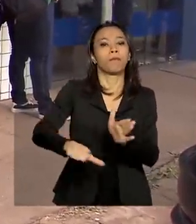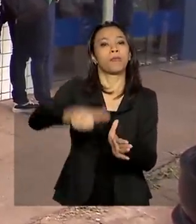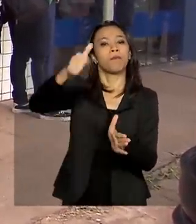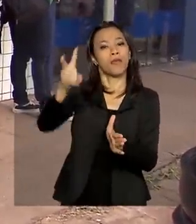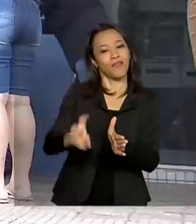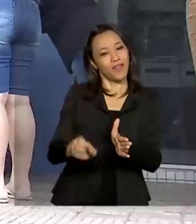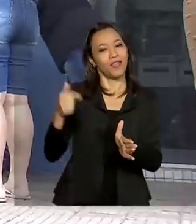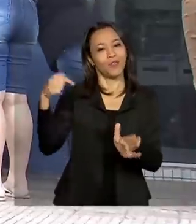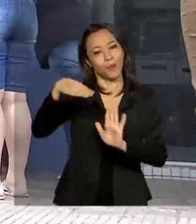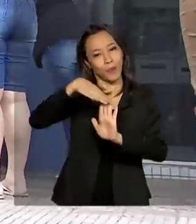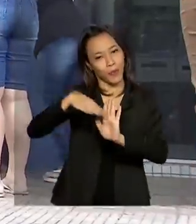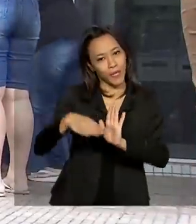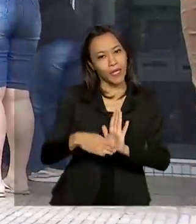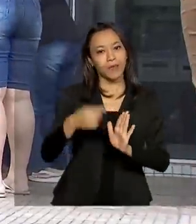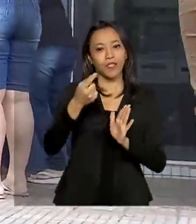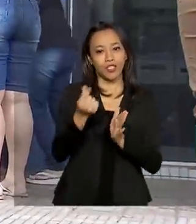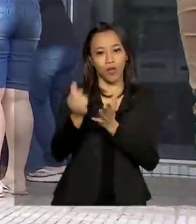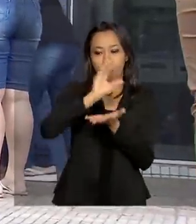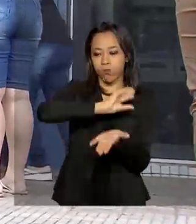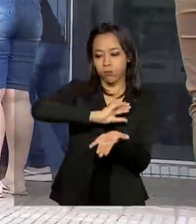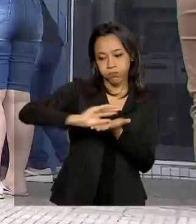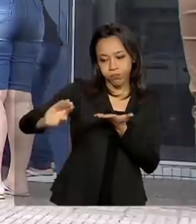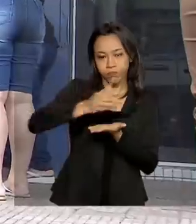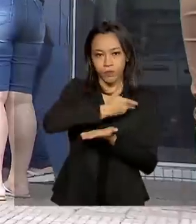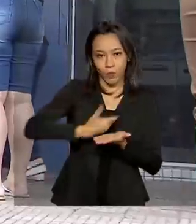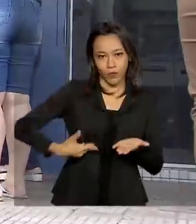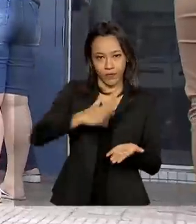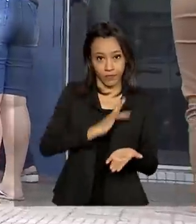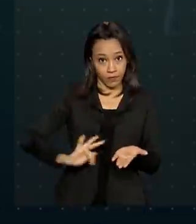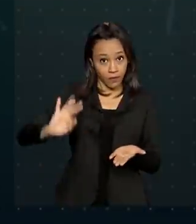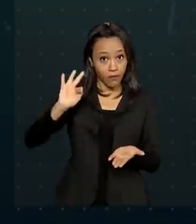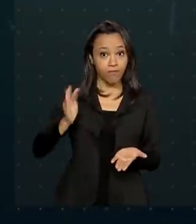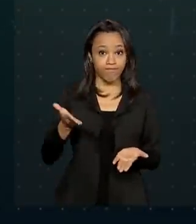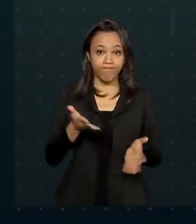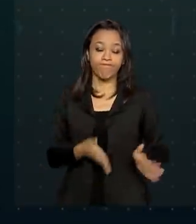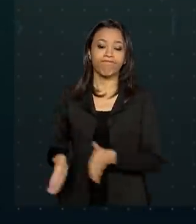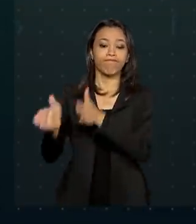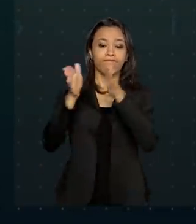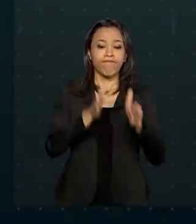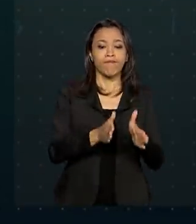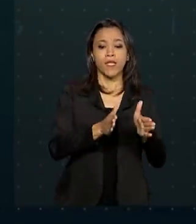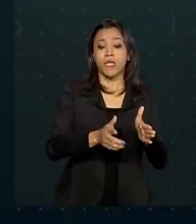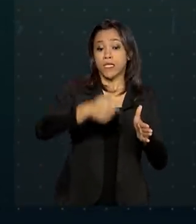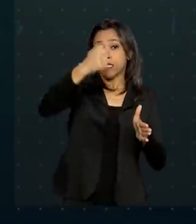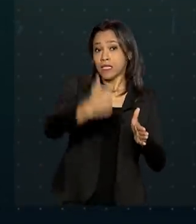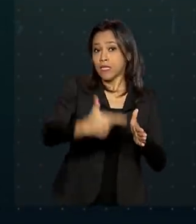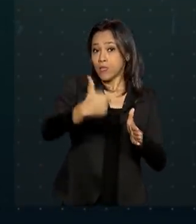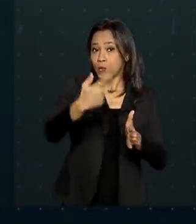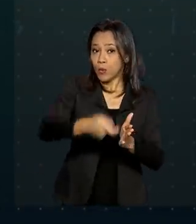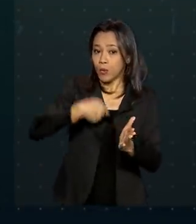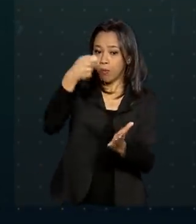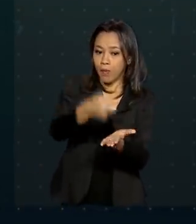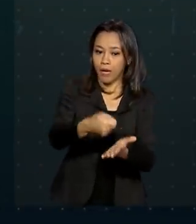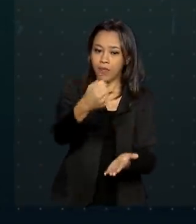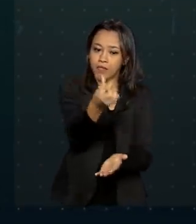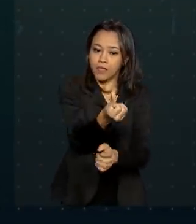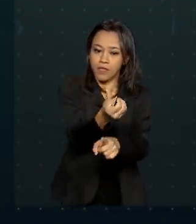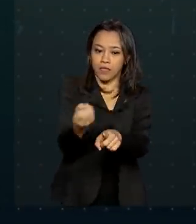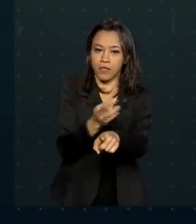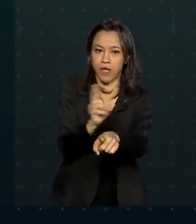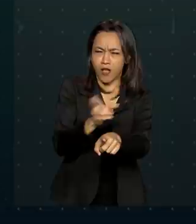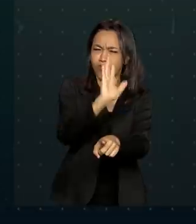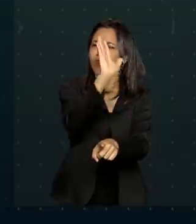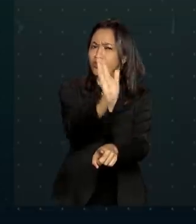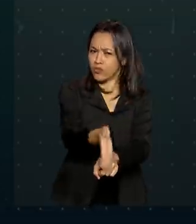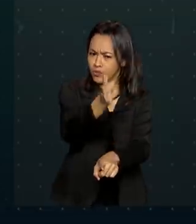de um programa de transferência de renda do governo federal. A segunda parcela do auxílio de 600 reais já